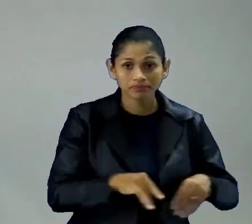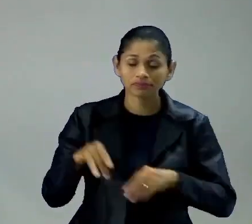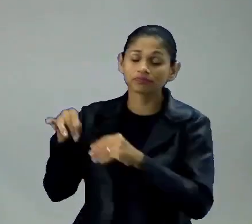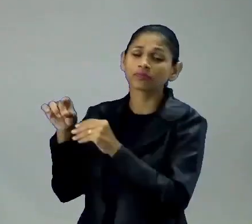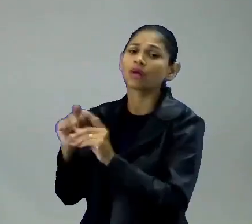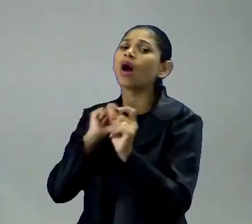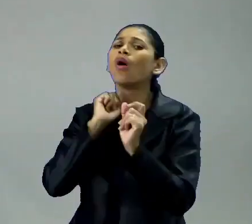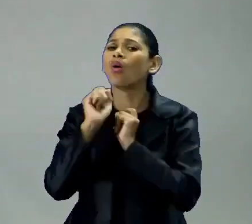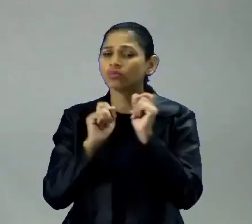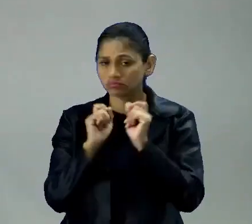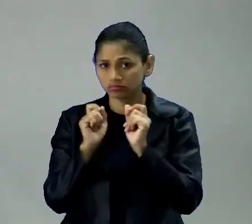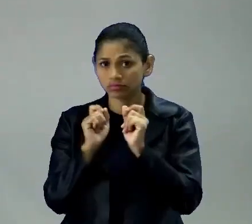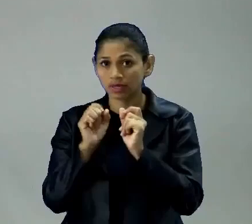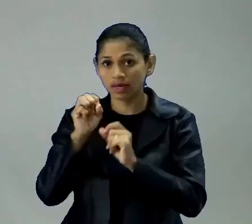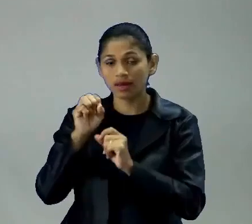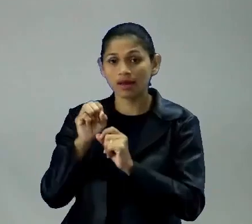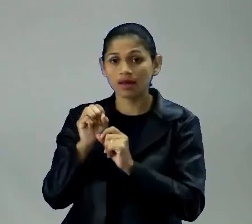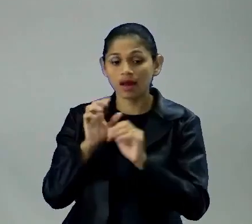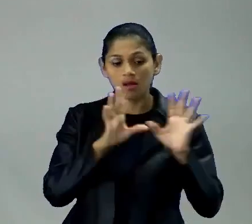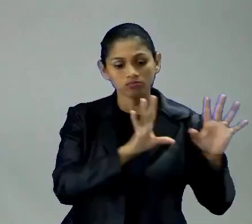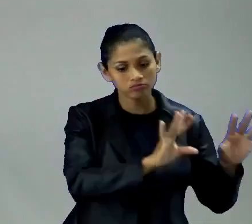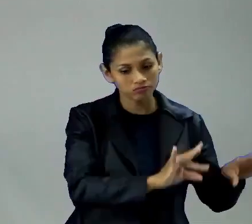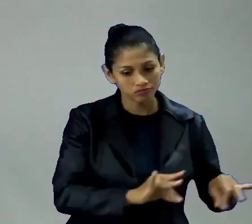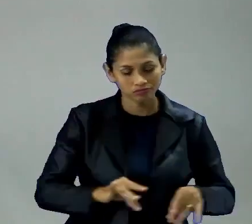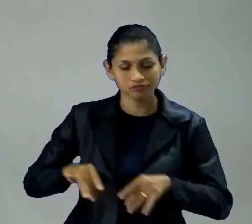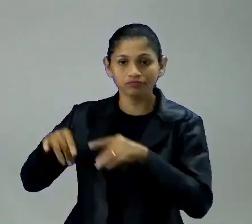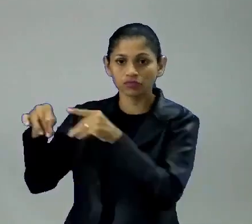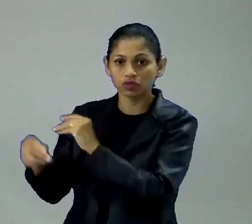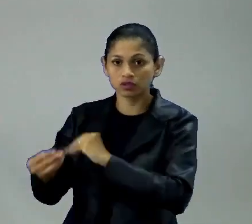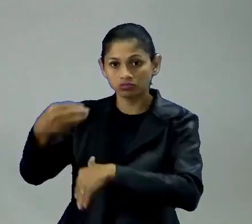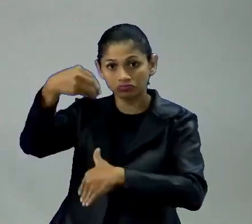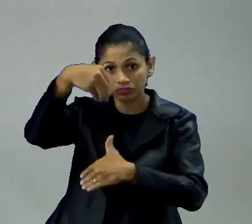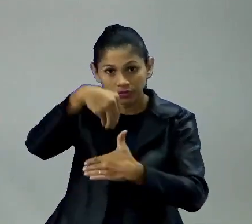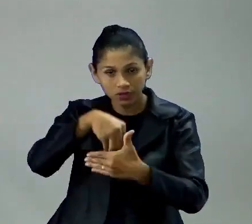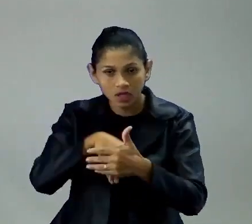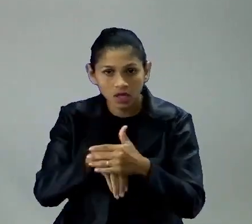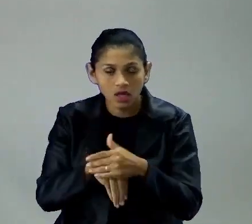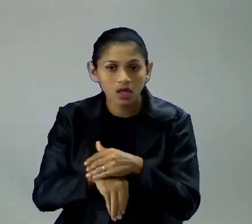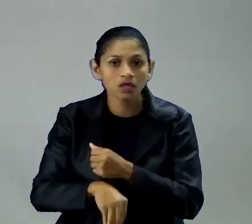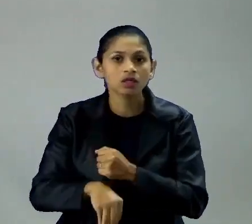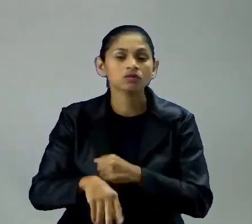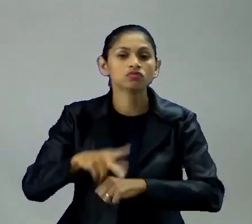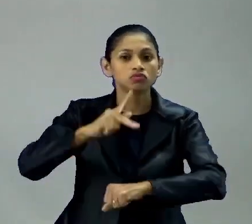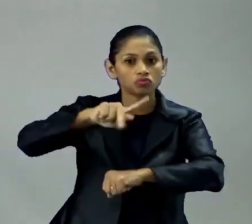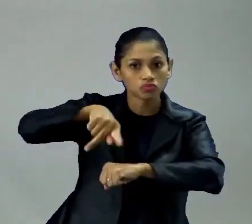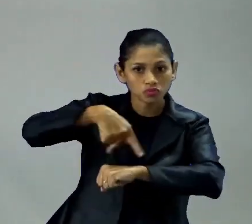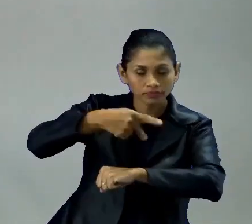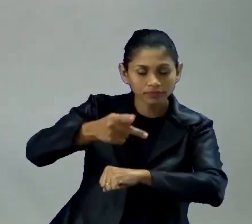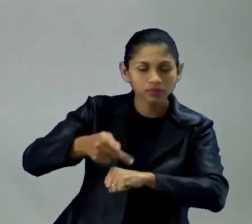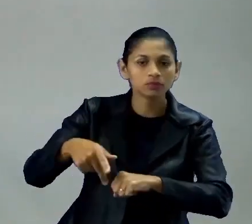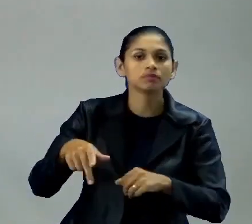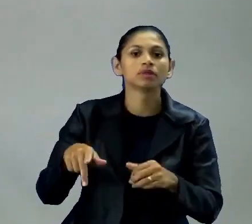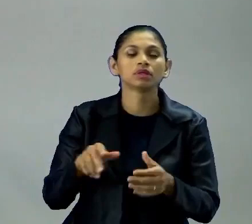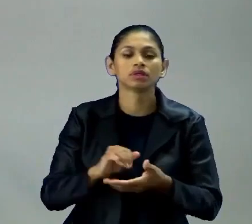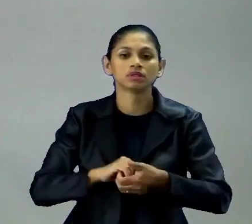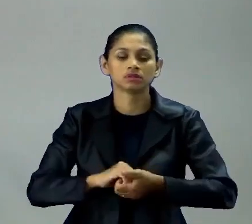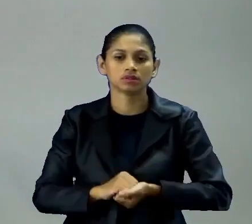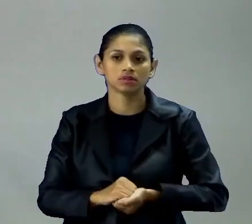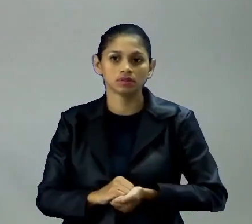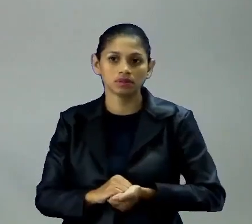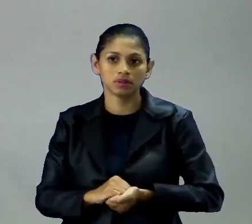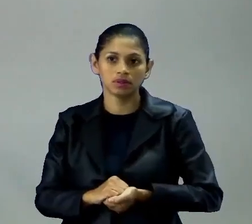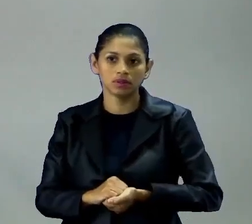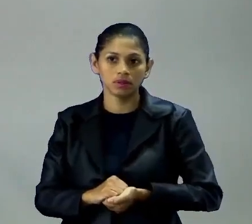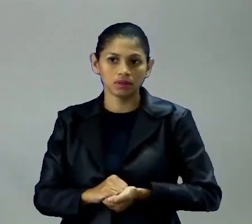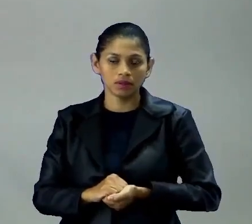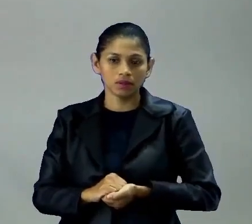migração da população do campo para as grandes cidades ou aí para os grandes centros urbanos, e são movidas aí,